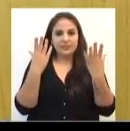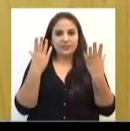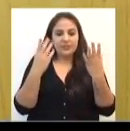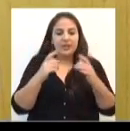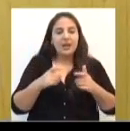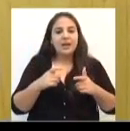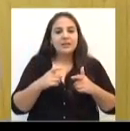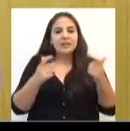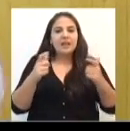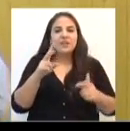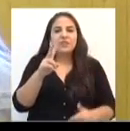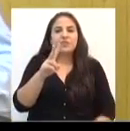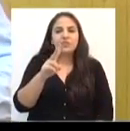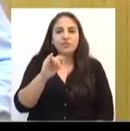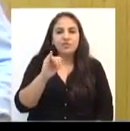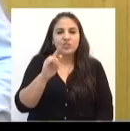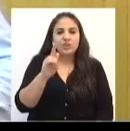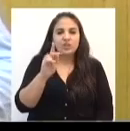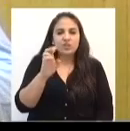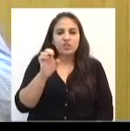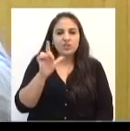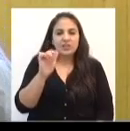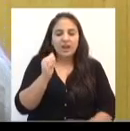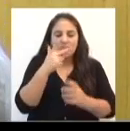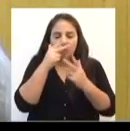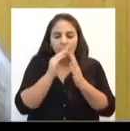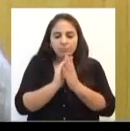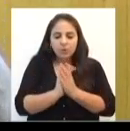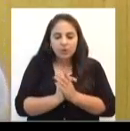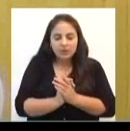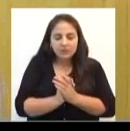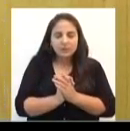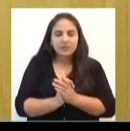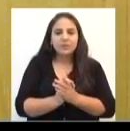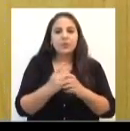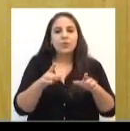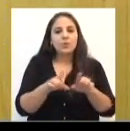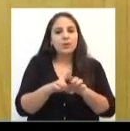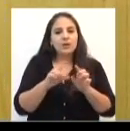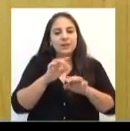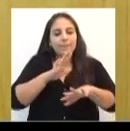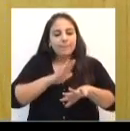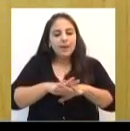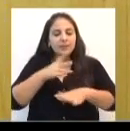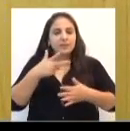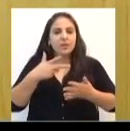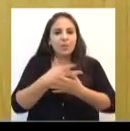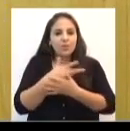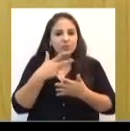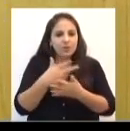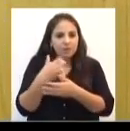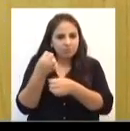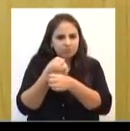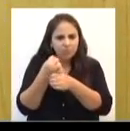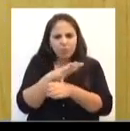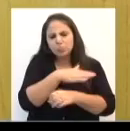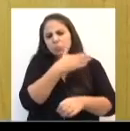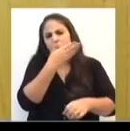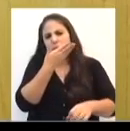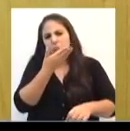grande vigília pascal, ou seja, a maior vigília pascal que acontece durante o ano,